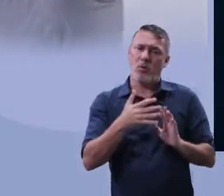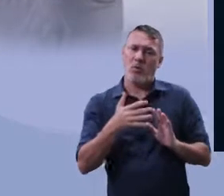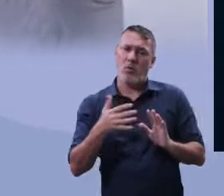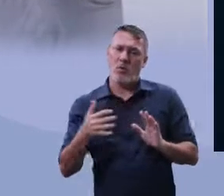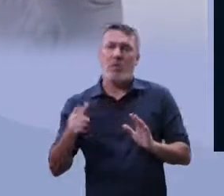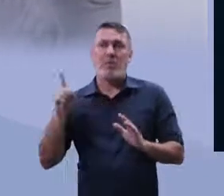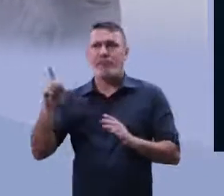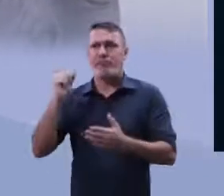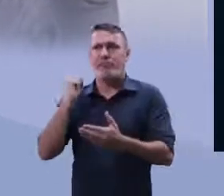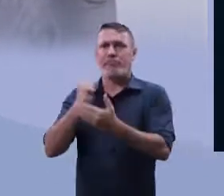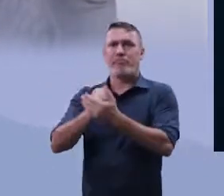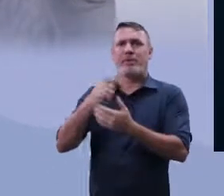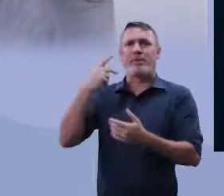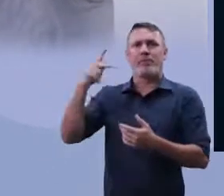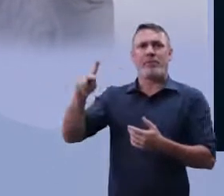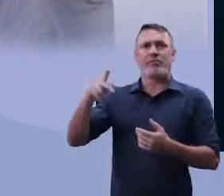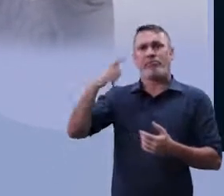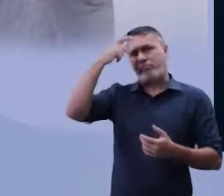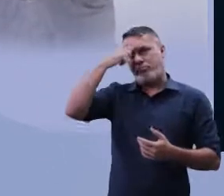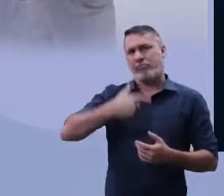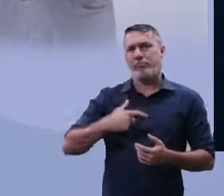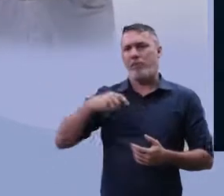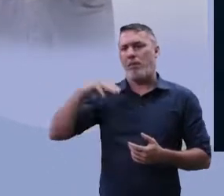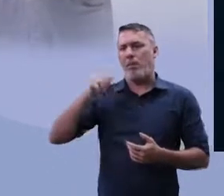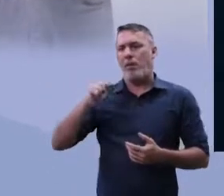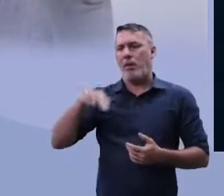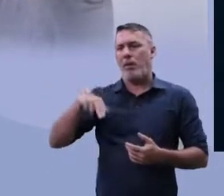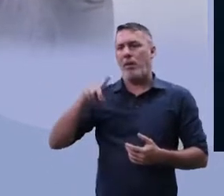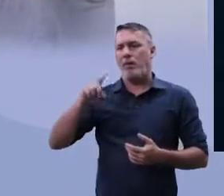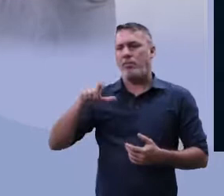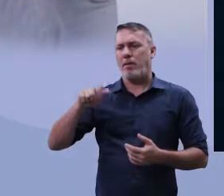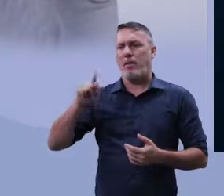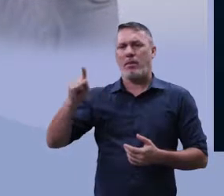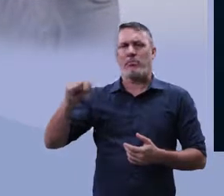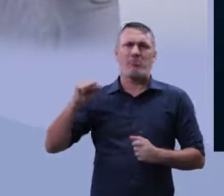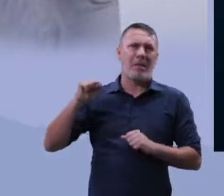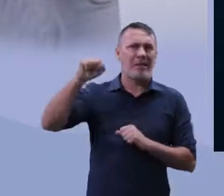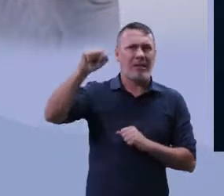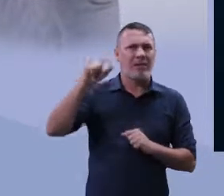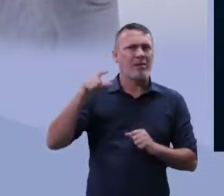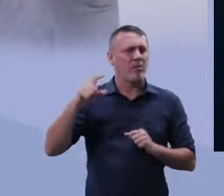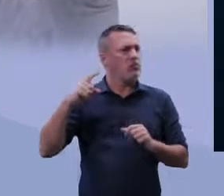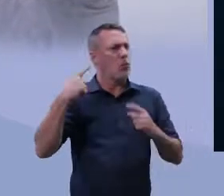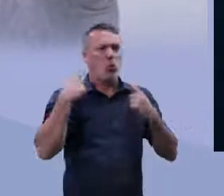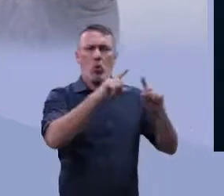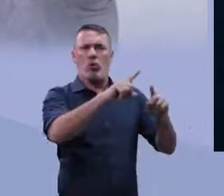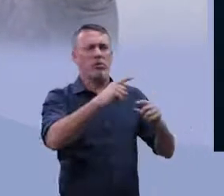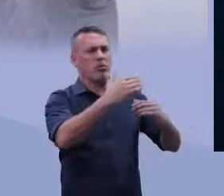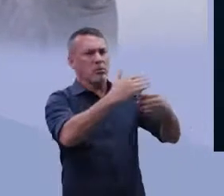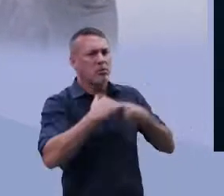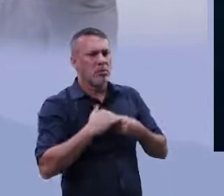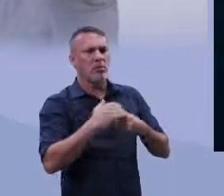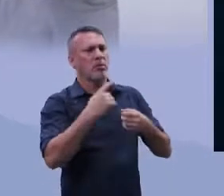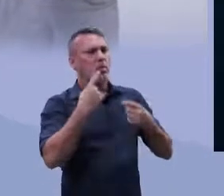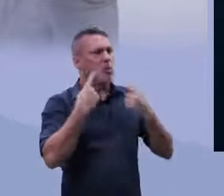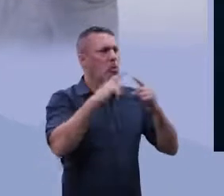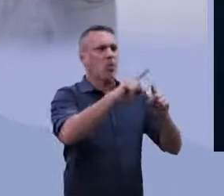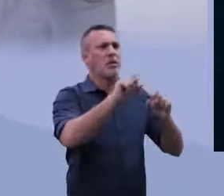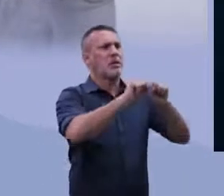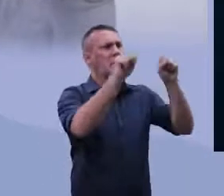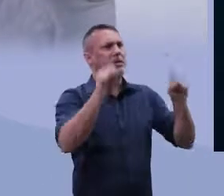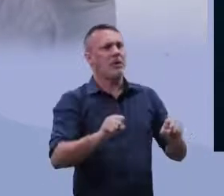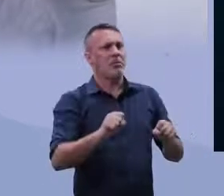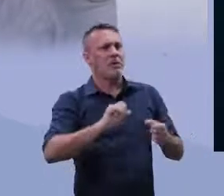a figura do Nelson Mandela como uma figura que ela contestava todo um